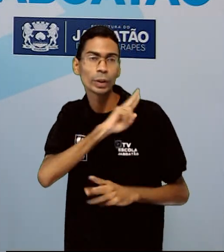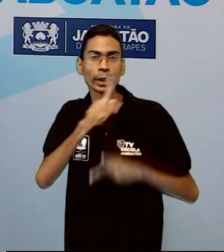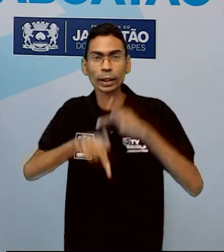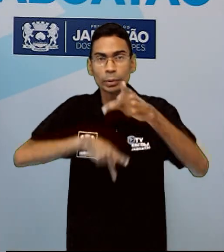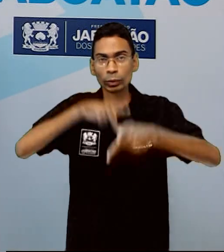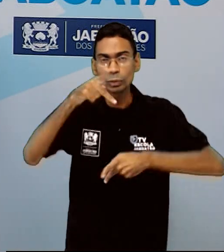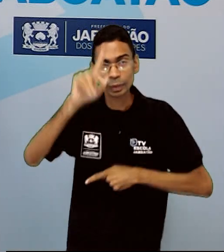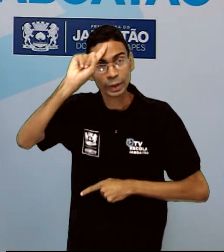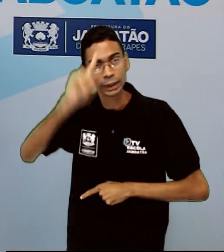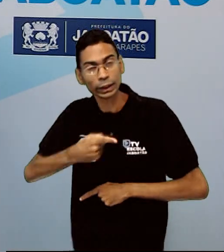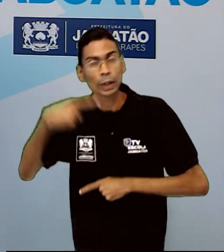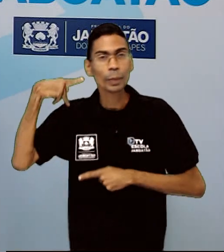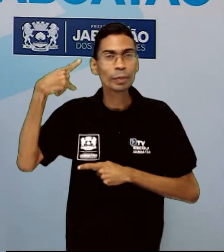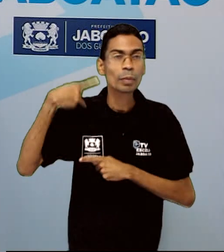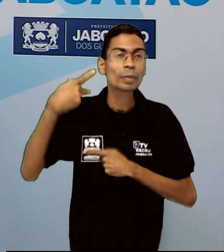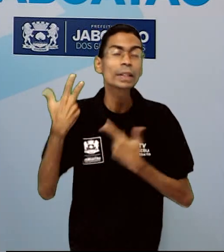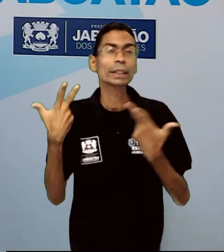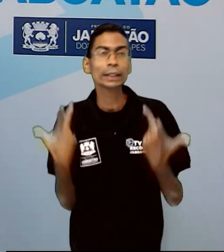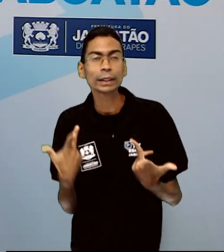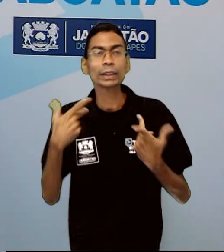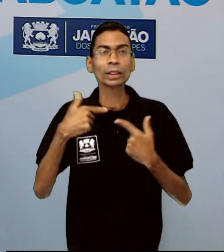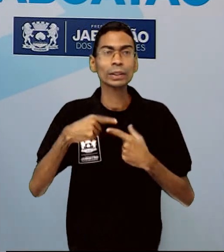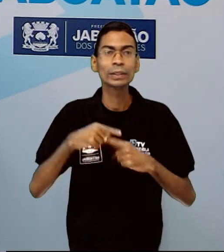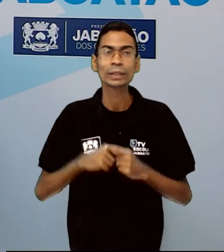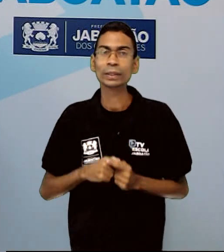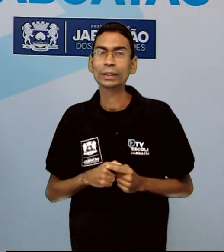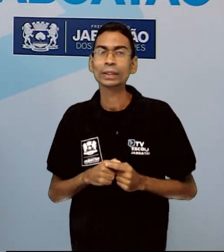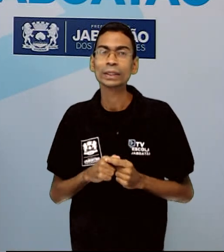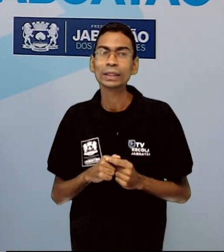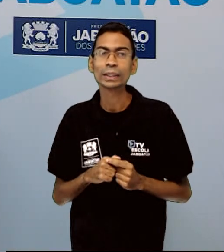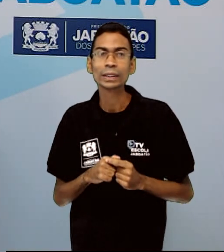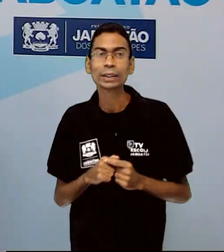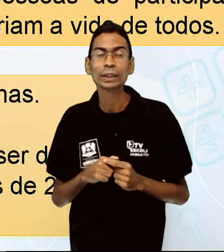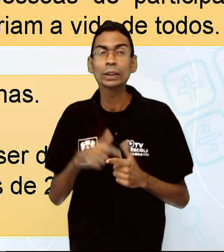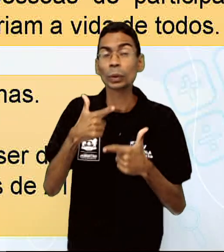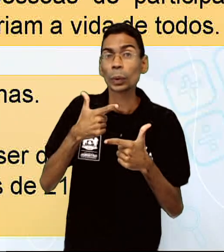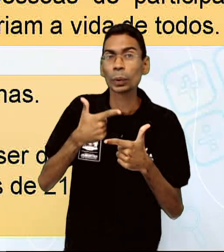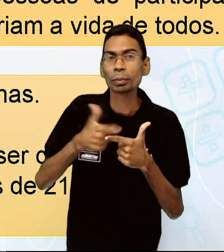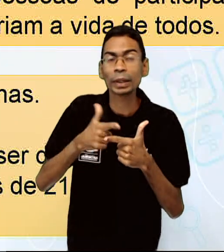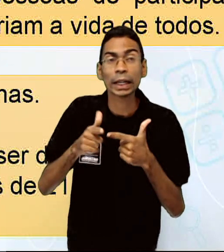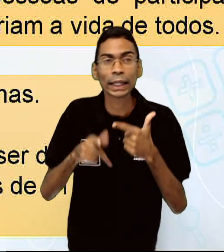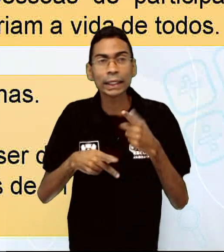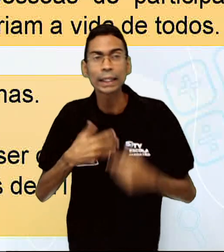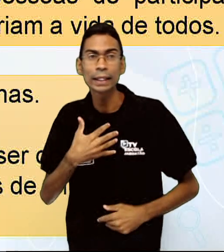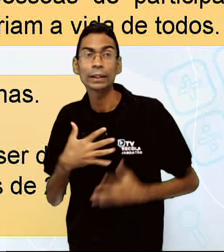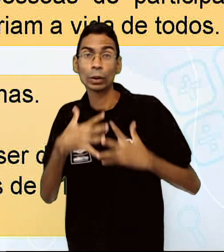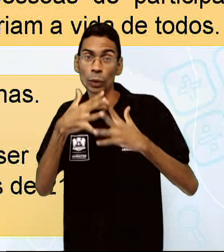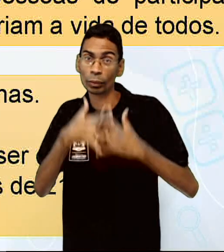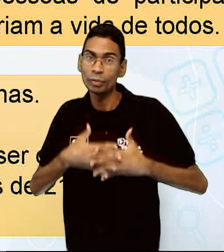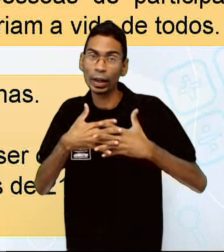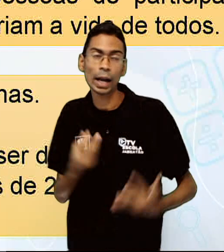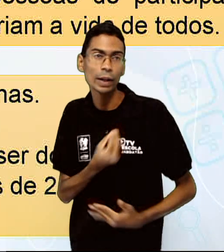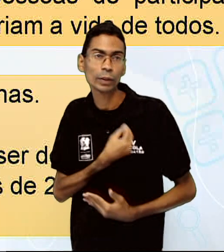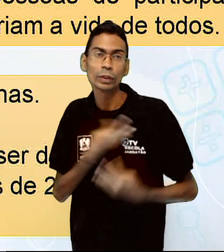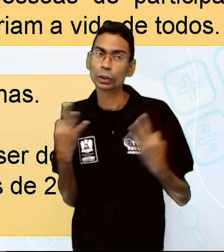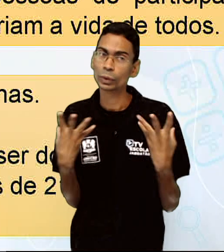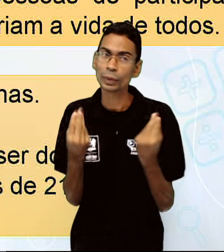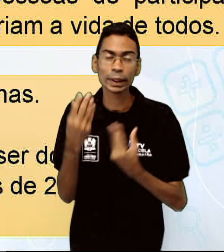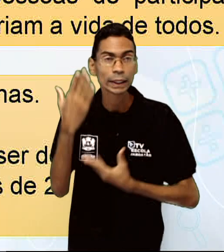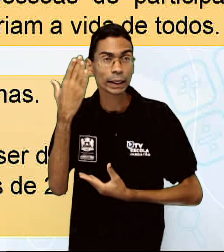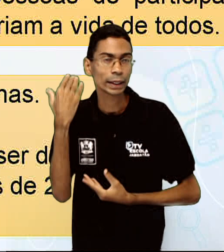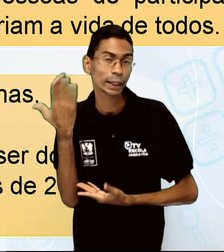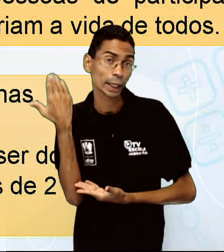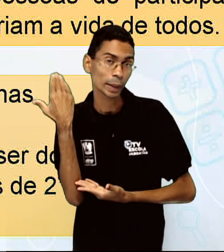decisões políticas que afatariam a vida de todos. Mas naquela época, nem todos eram